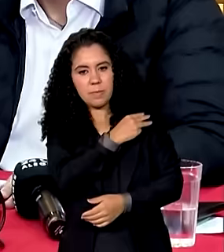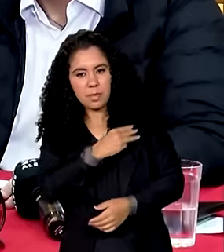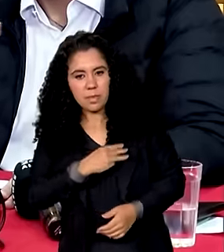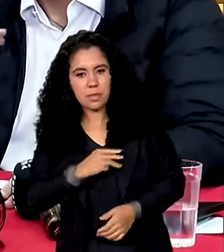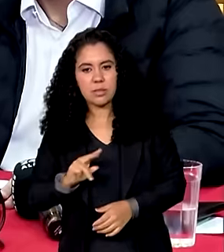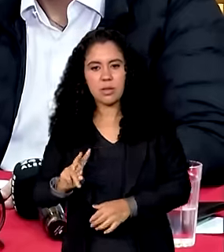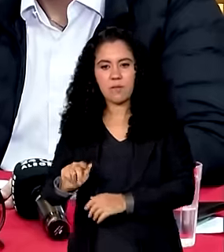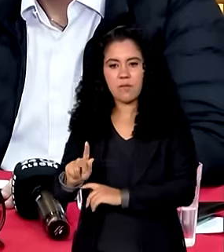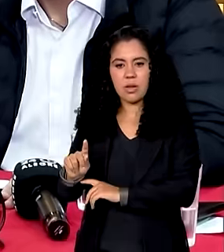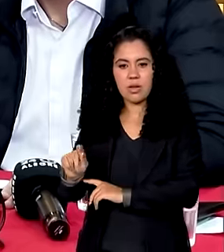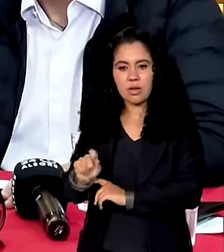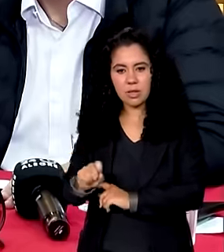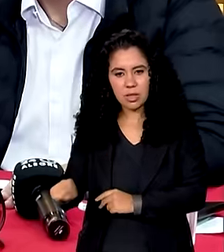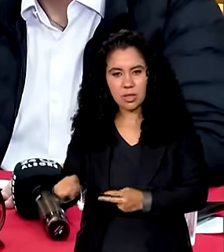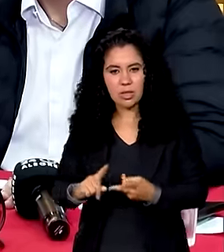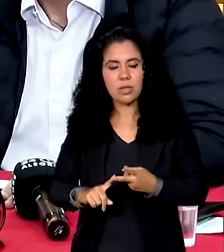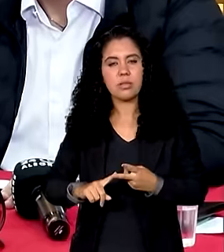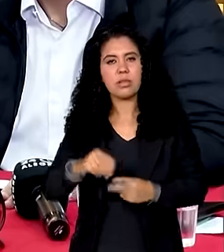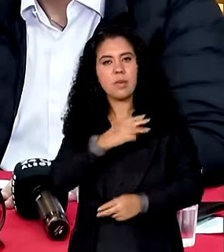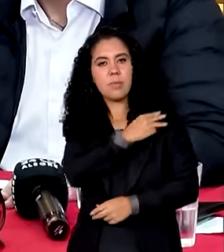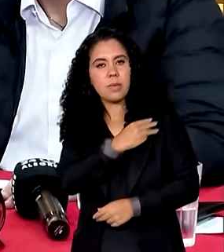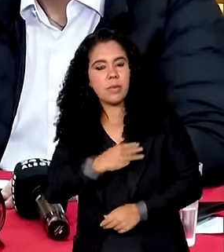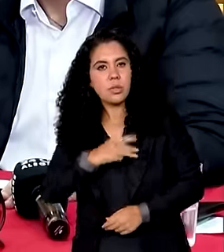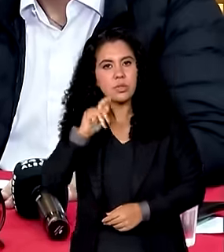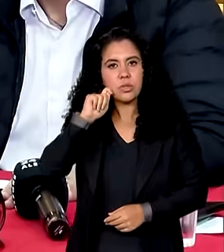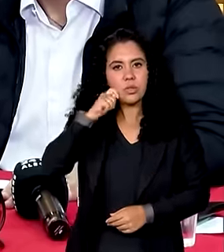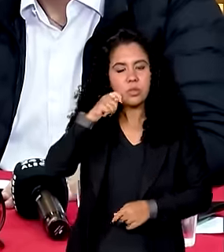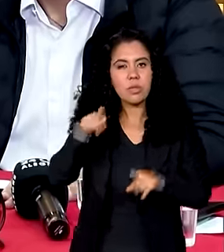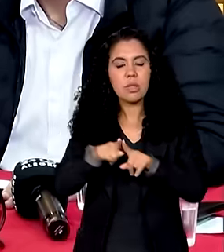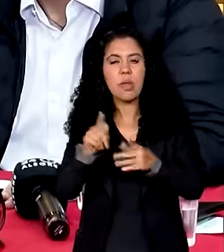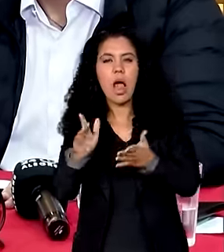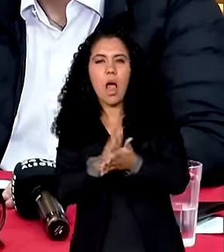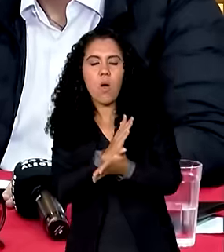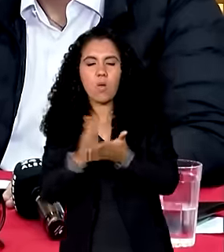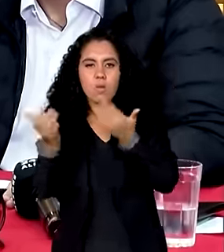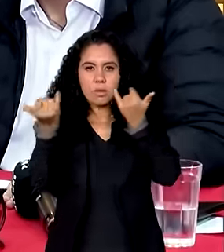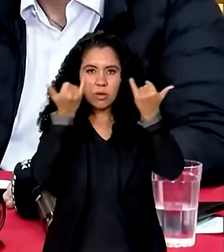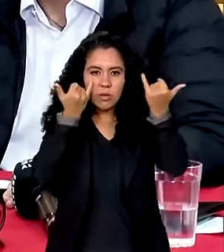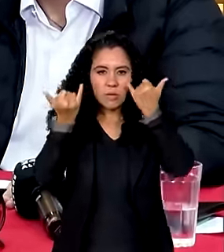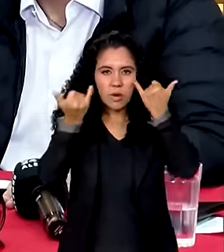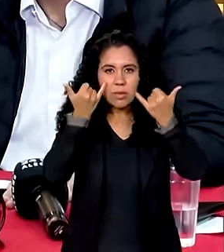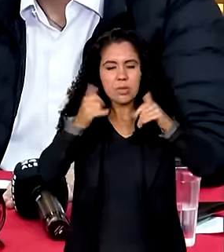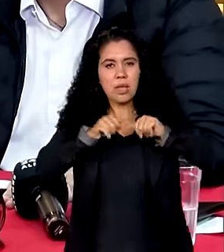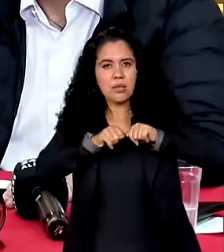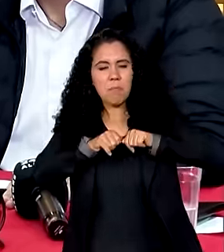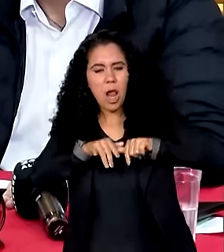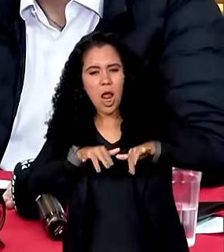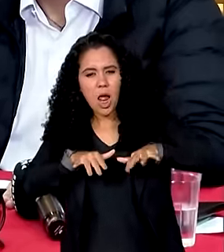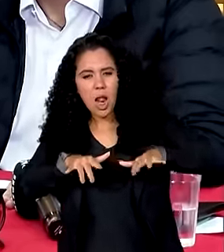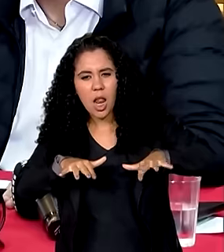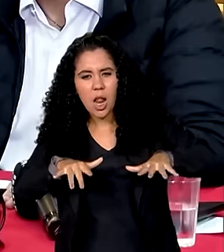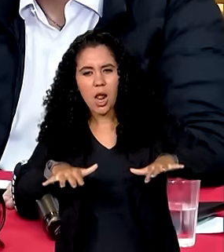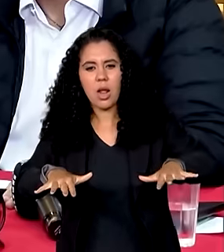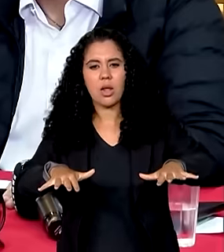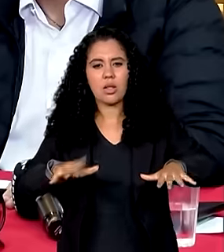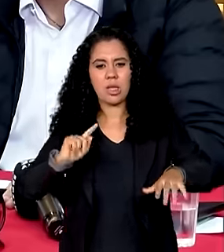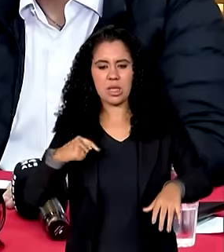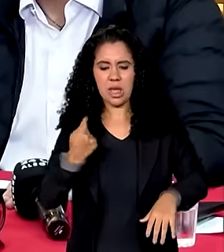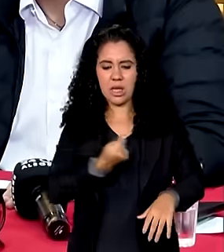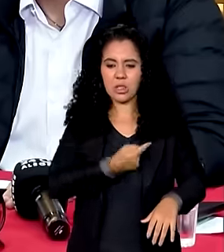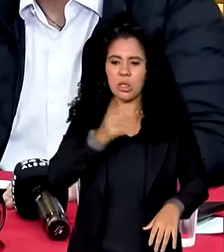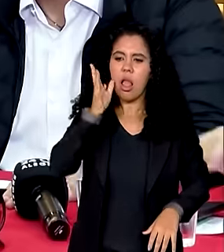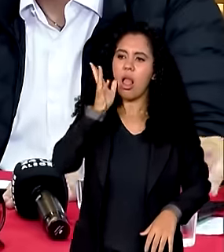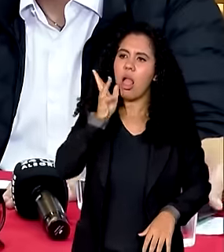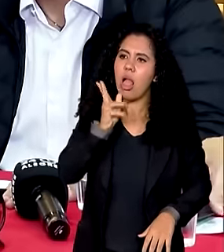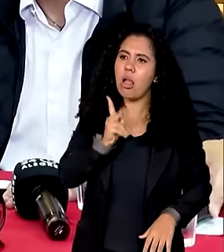ministro Silvio algumas notícias tem sido veiculadas que nós demoramos 60 dias